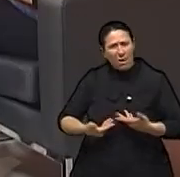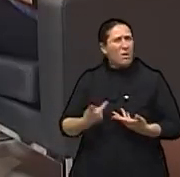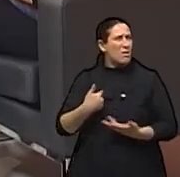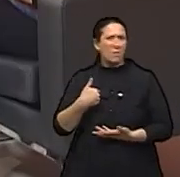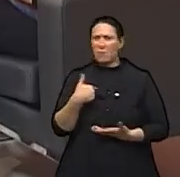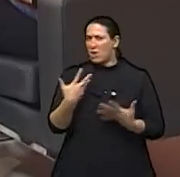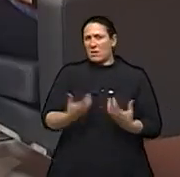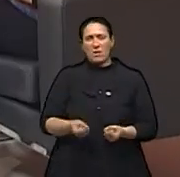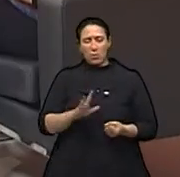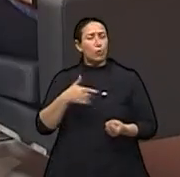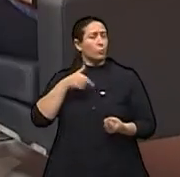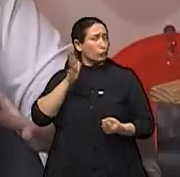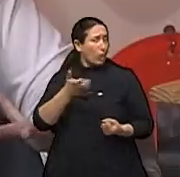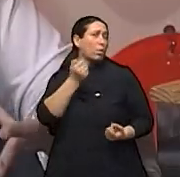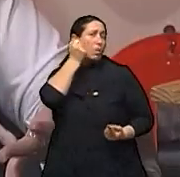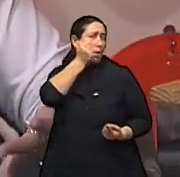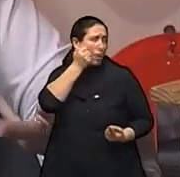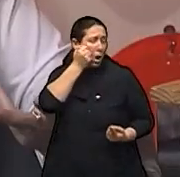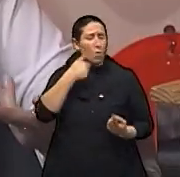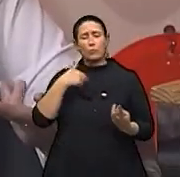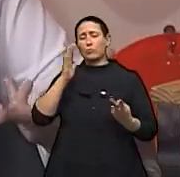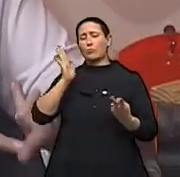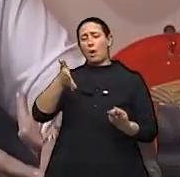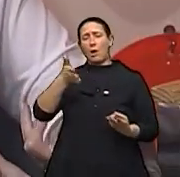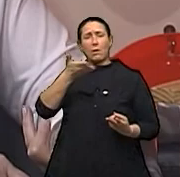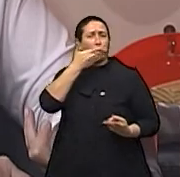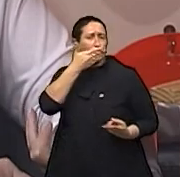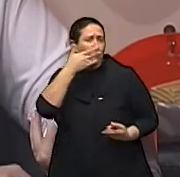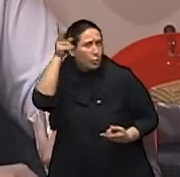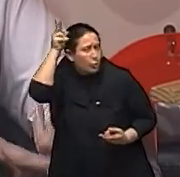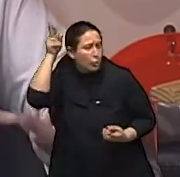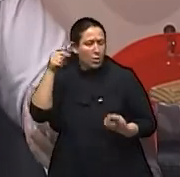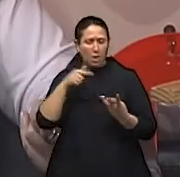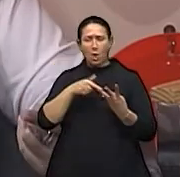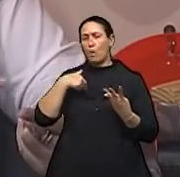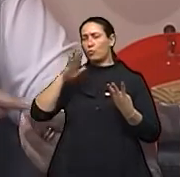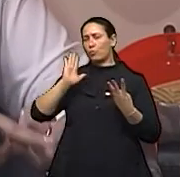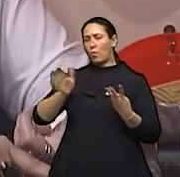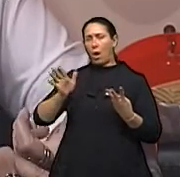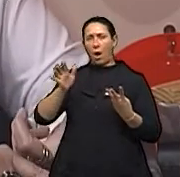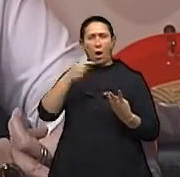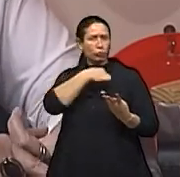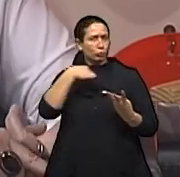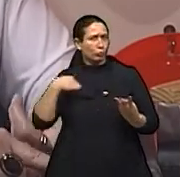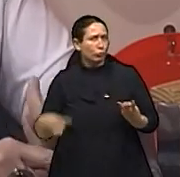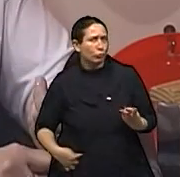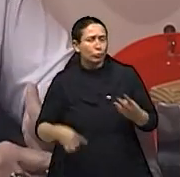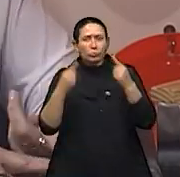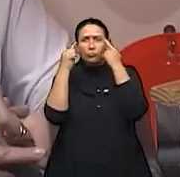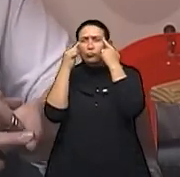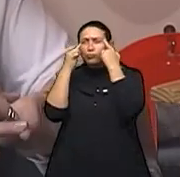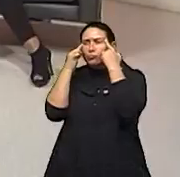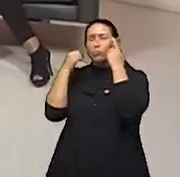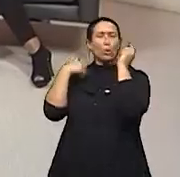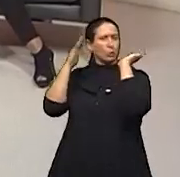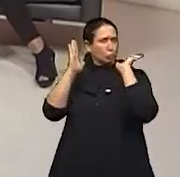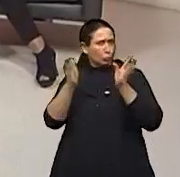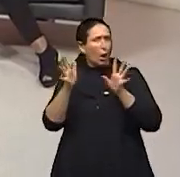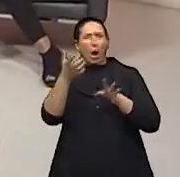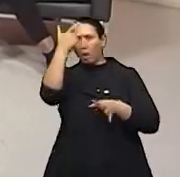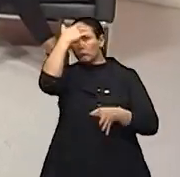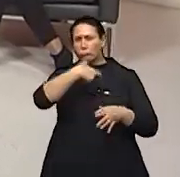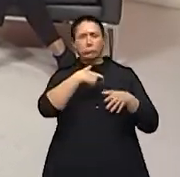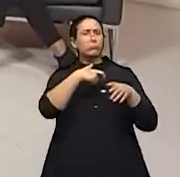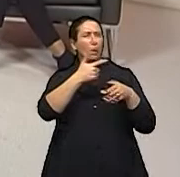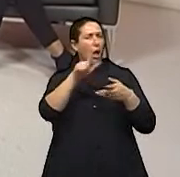Eu já fui negra, eu já fui índia, eu já fui chinesa, eu já fui aborígine. Então,